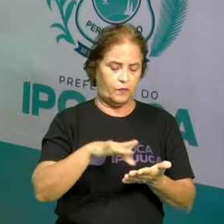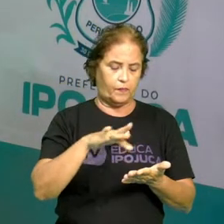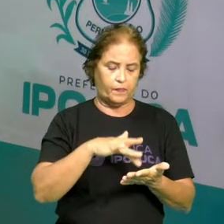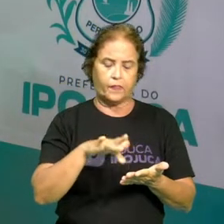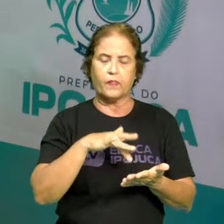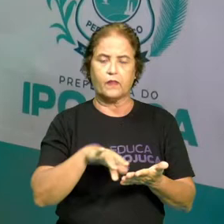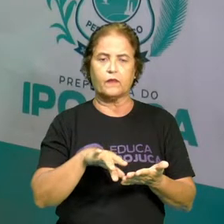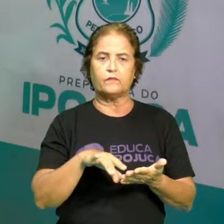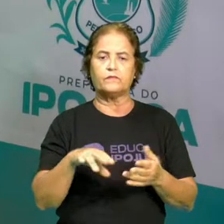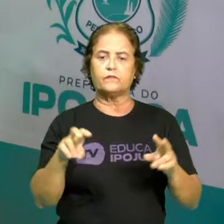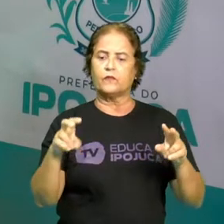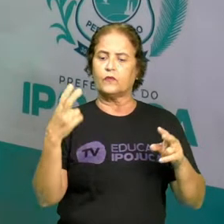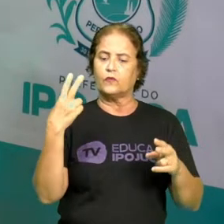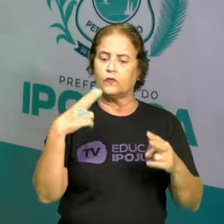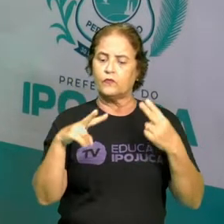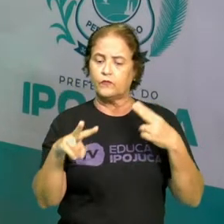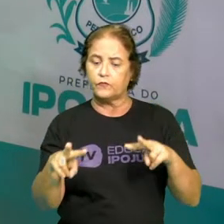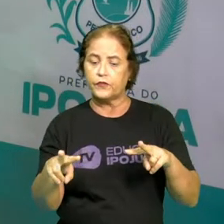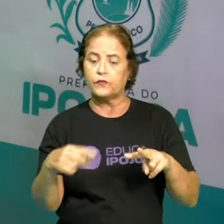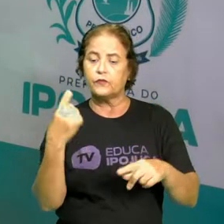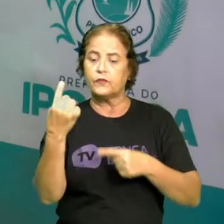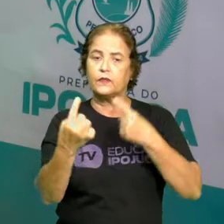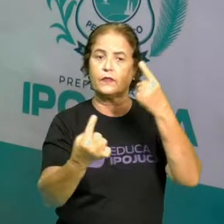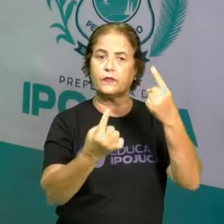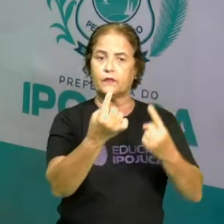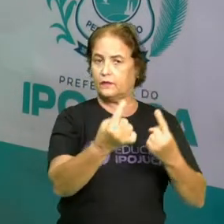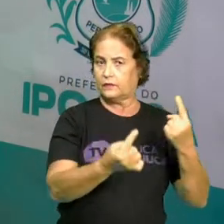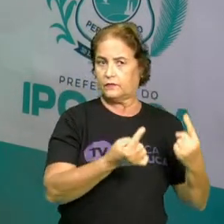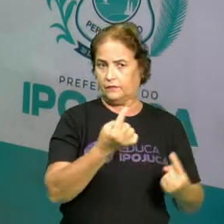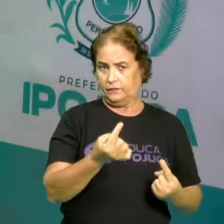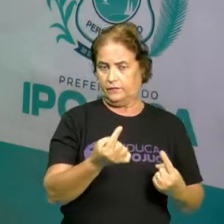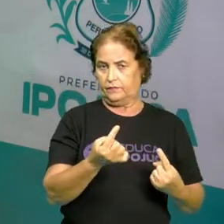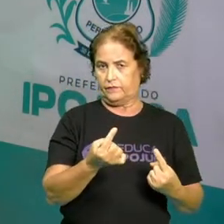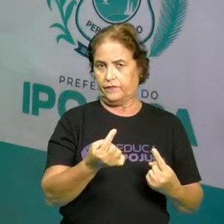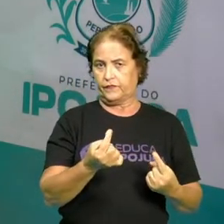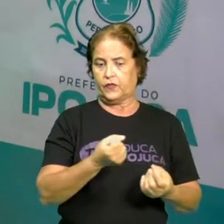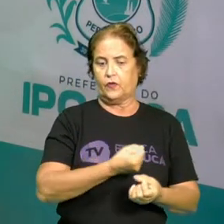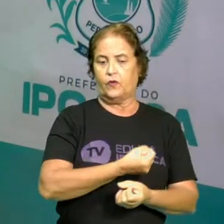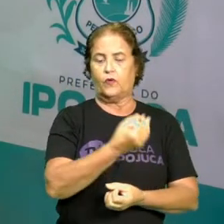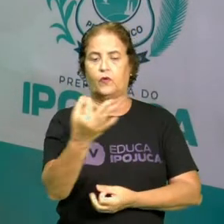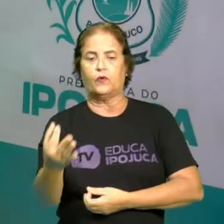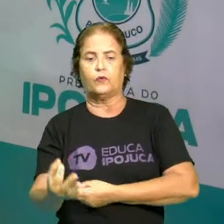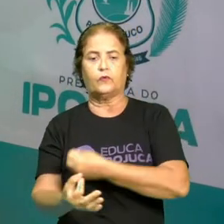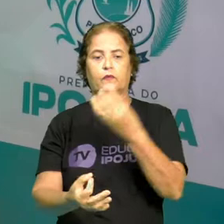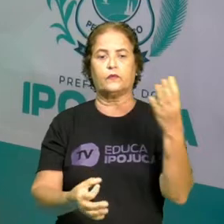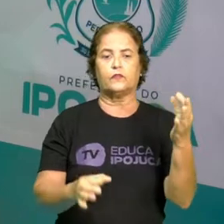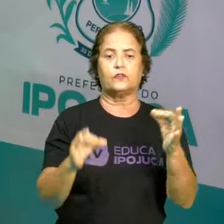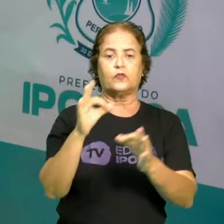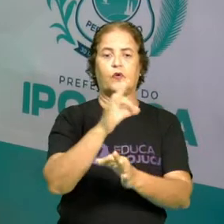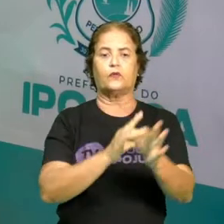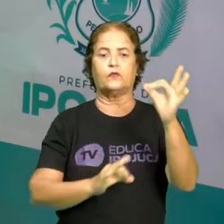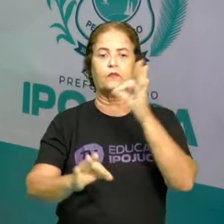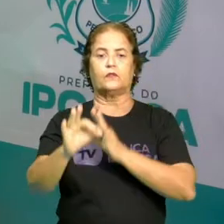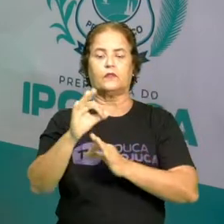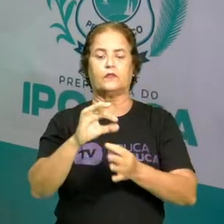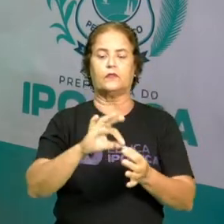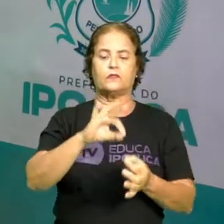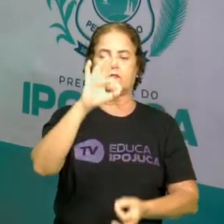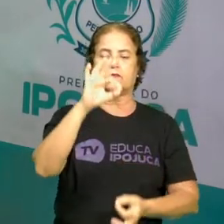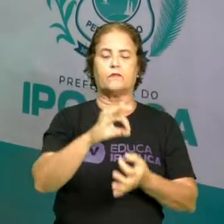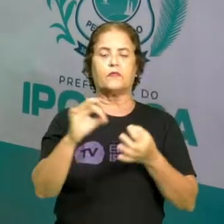Observando aí, cada situação, cada uma delas seria contagem, ordenação, medição, ou